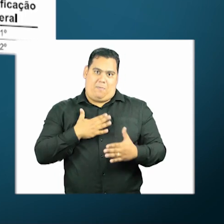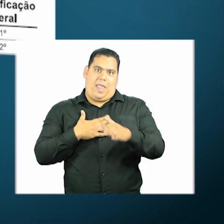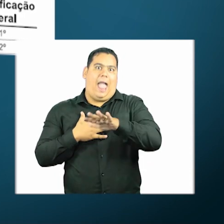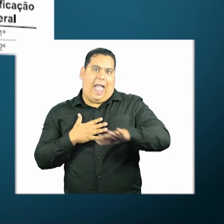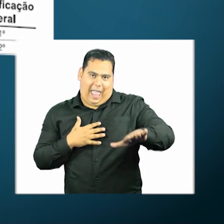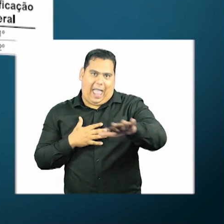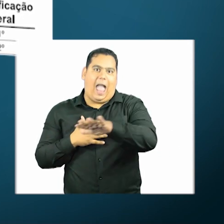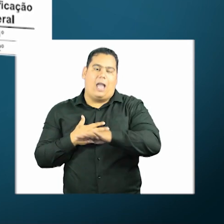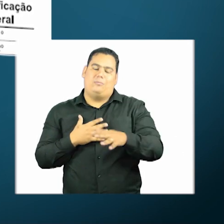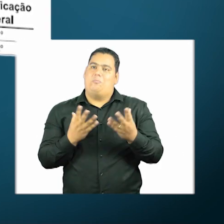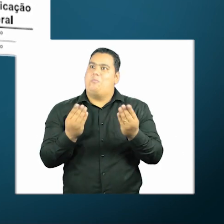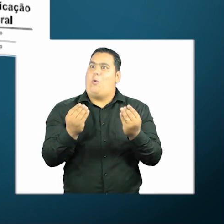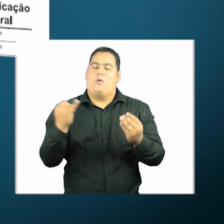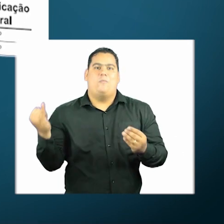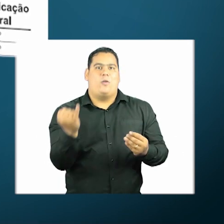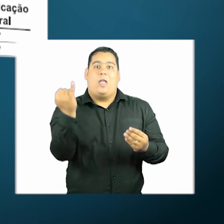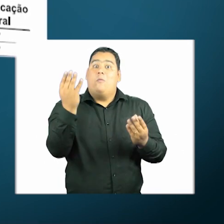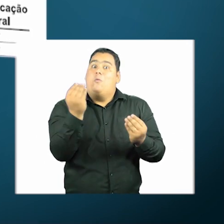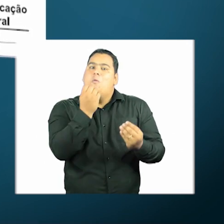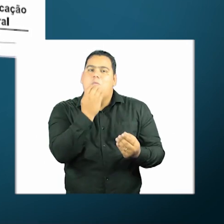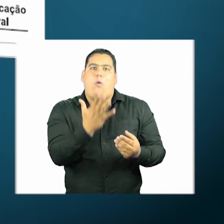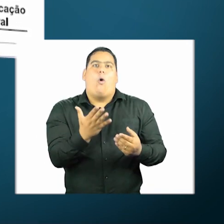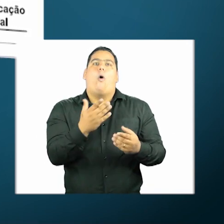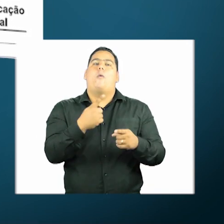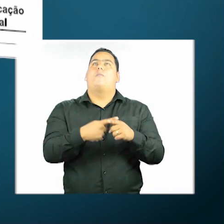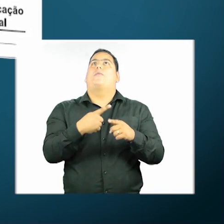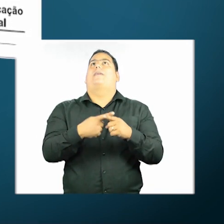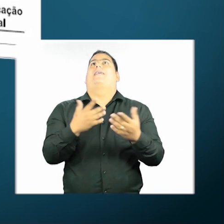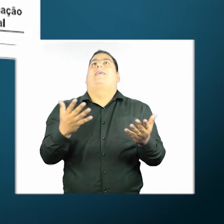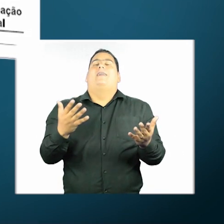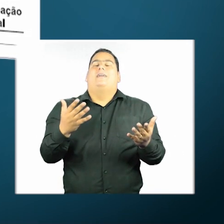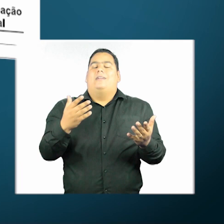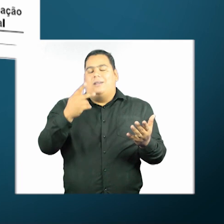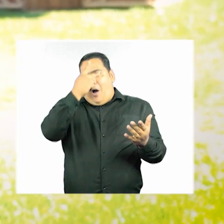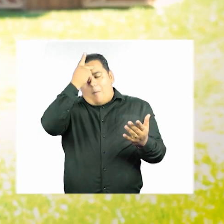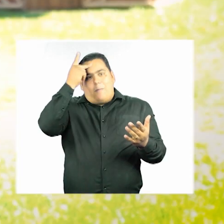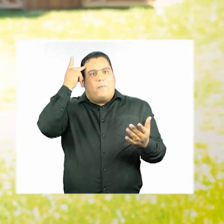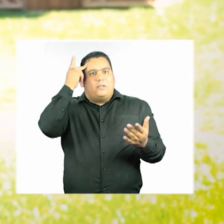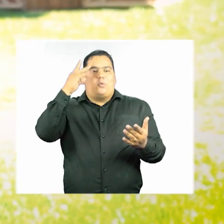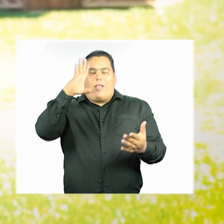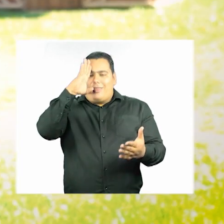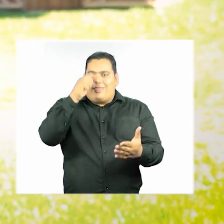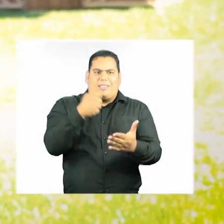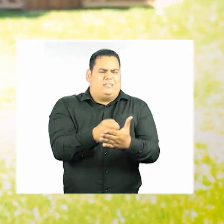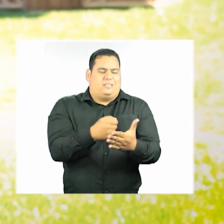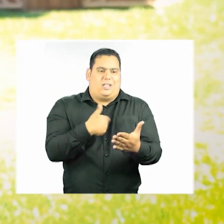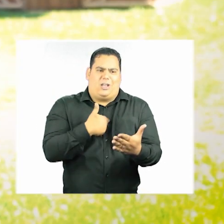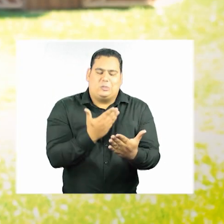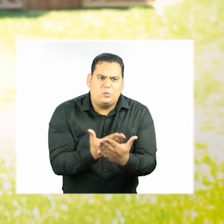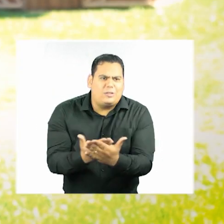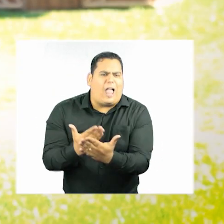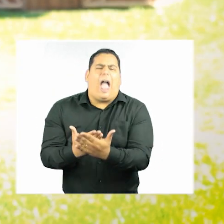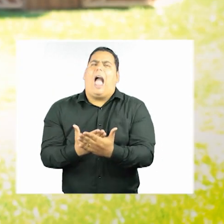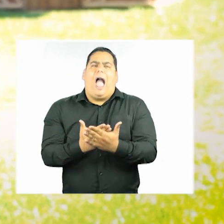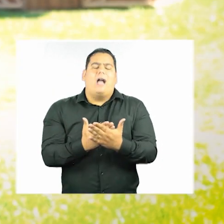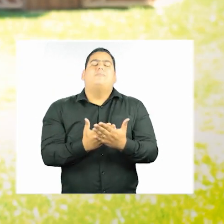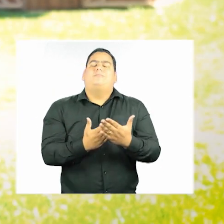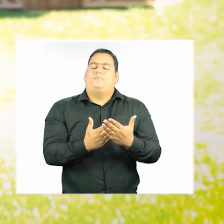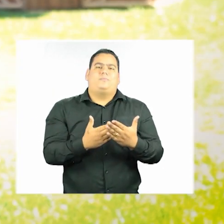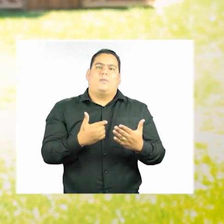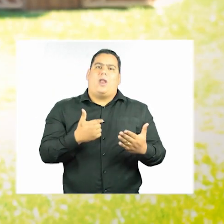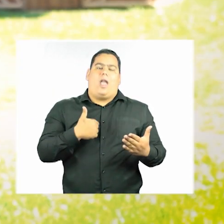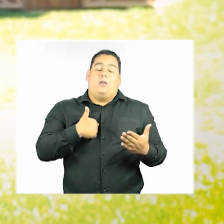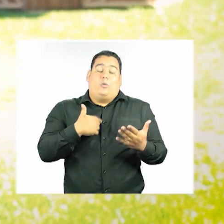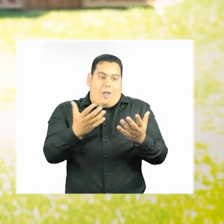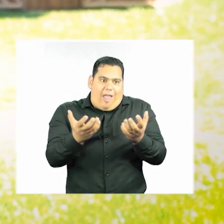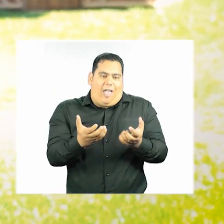na minha área lá. Foi muito importante, foi muito bom, porque eu era uma pessoa decidida a estudar e não tinha